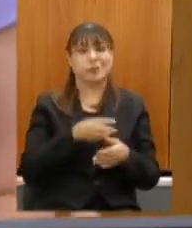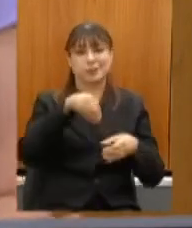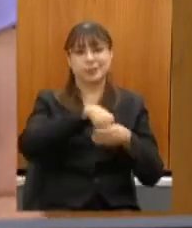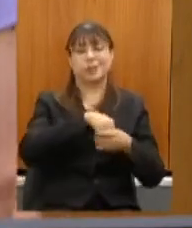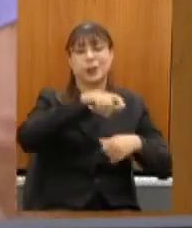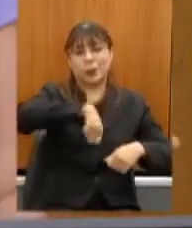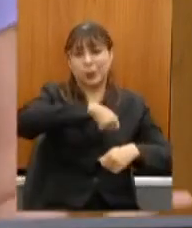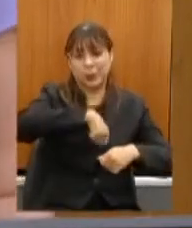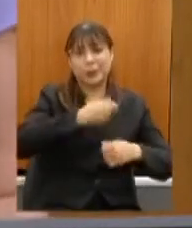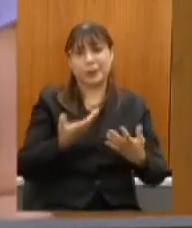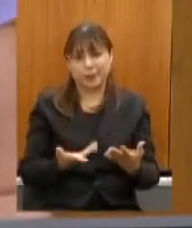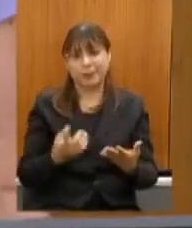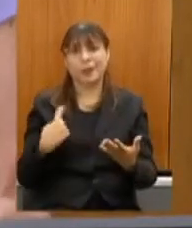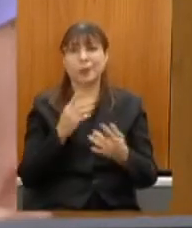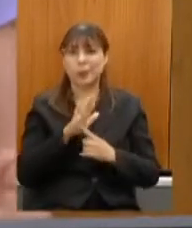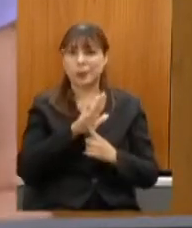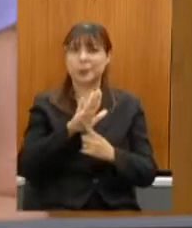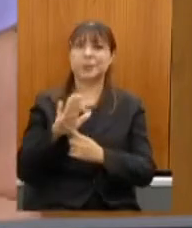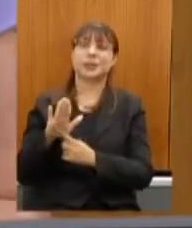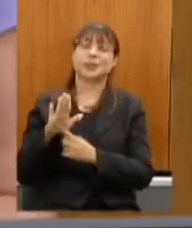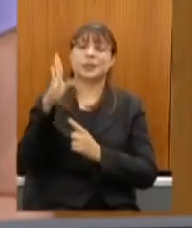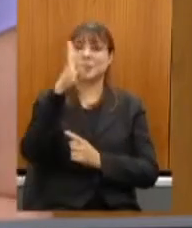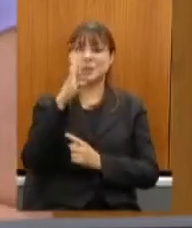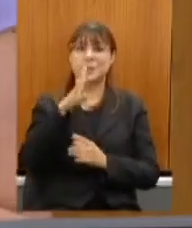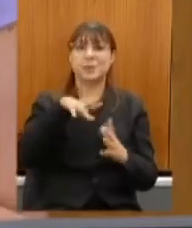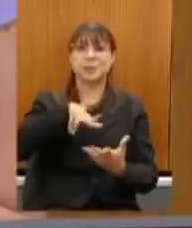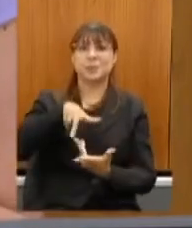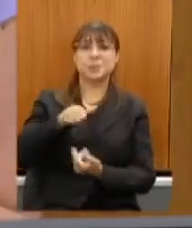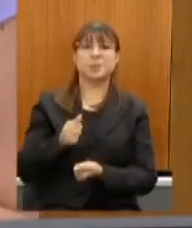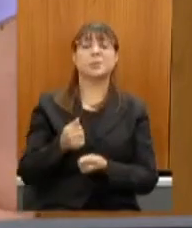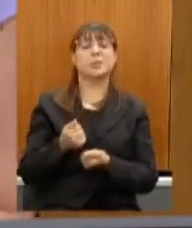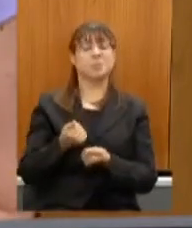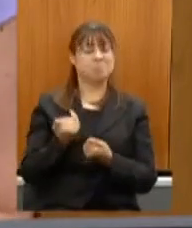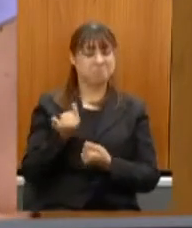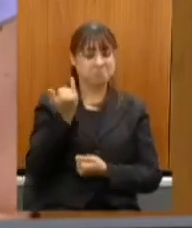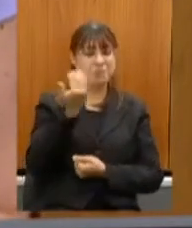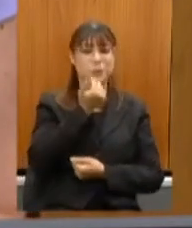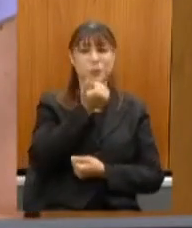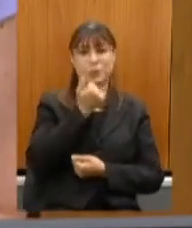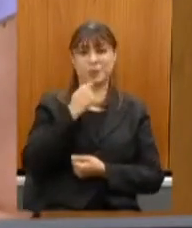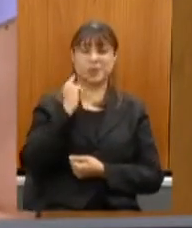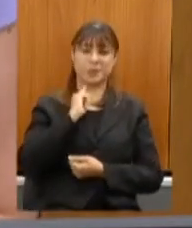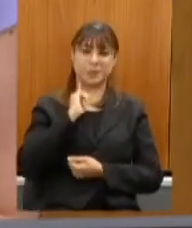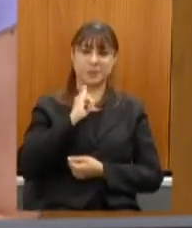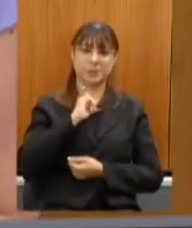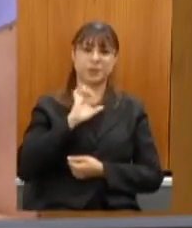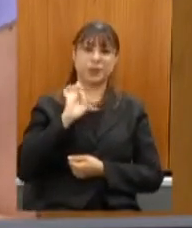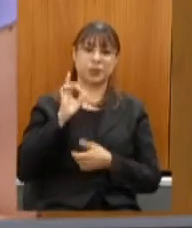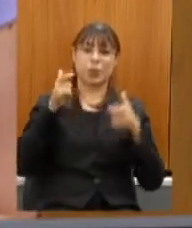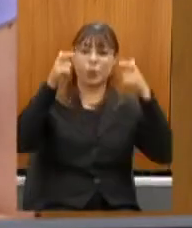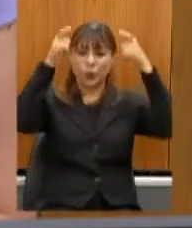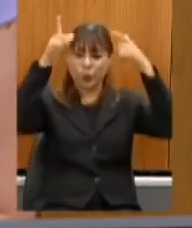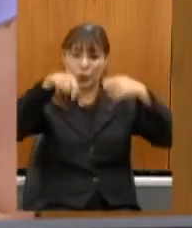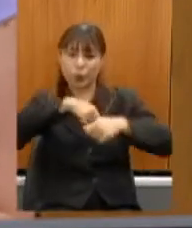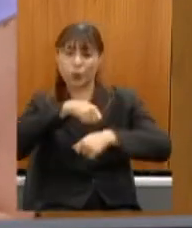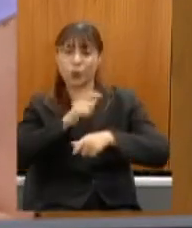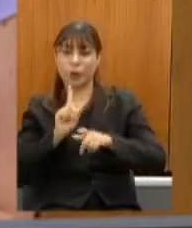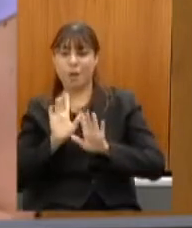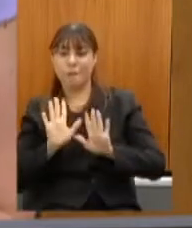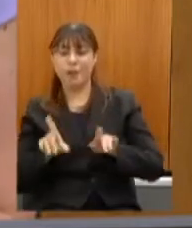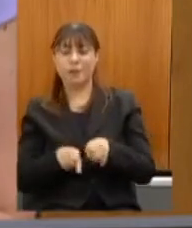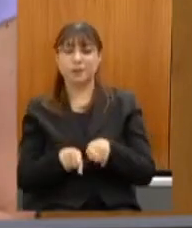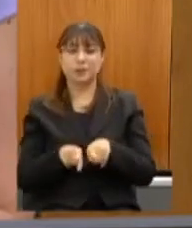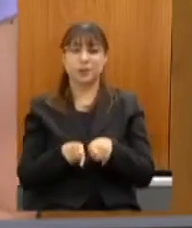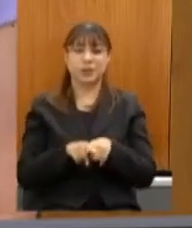mostrar para o Brasil e para o mundo o quão importante é a cozinha mineira não só a gastronomia mas todo o